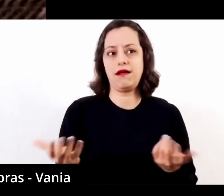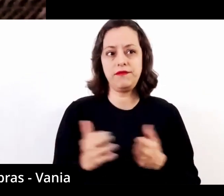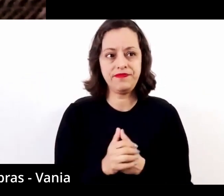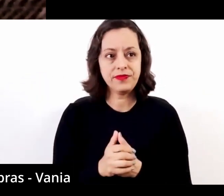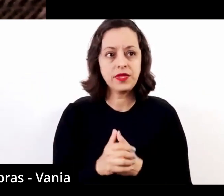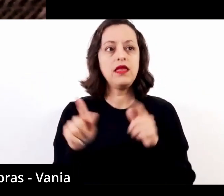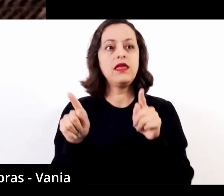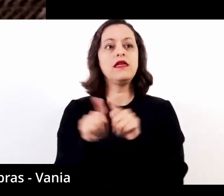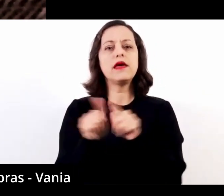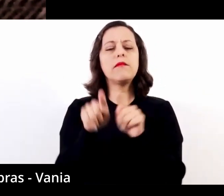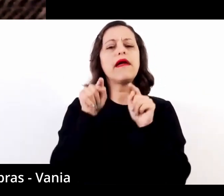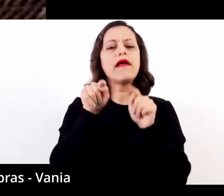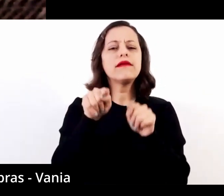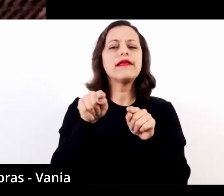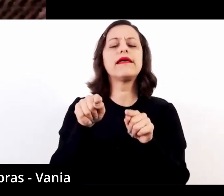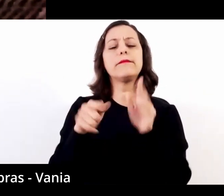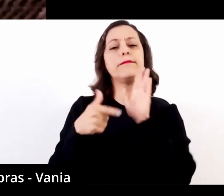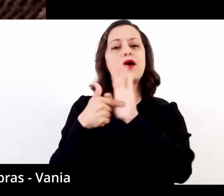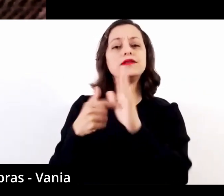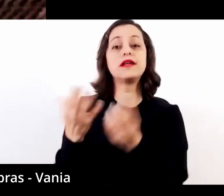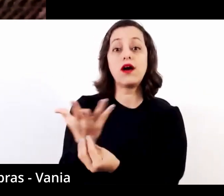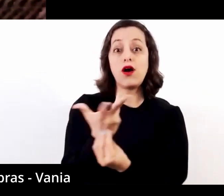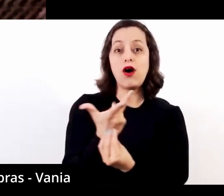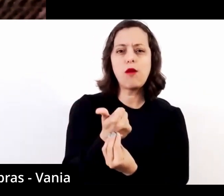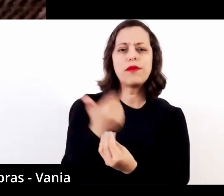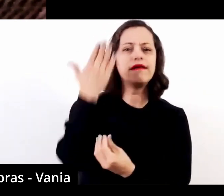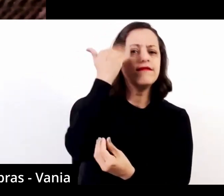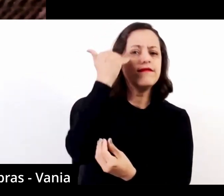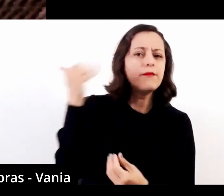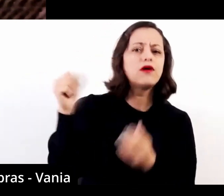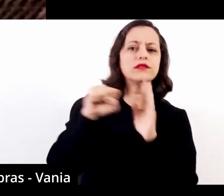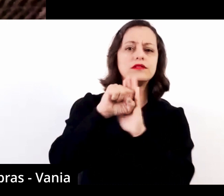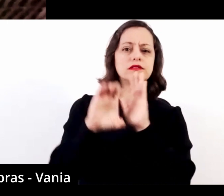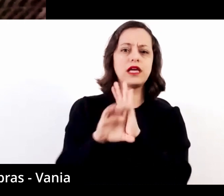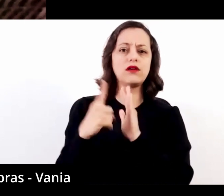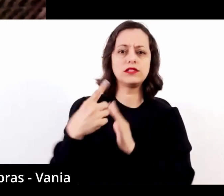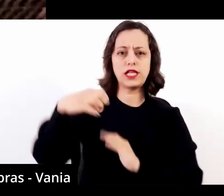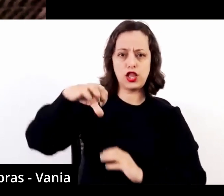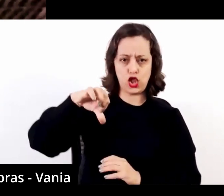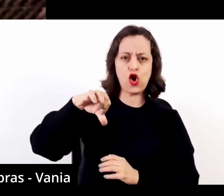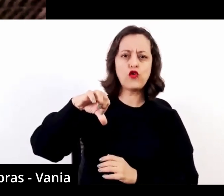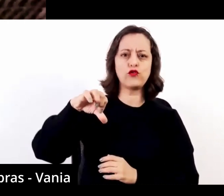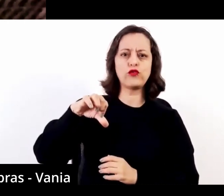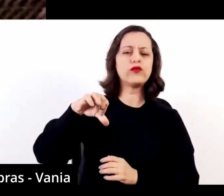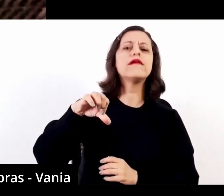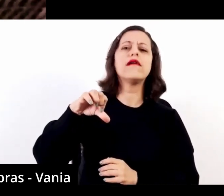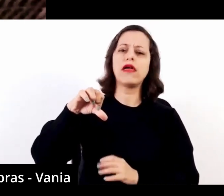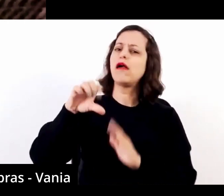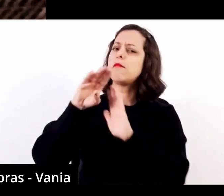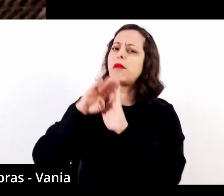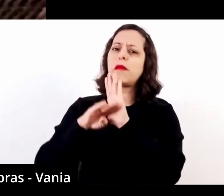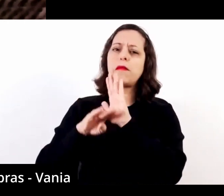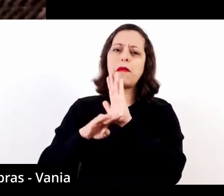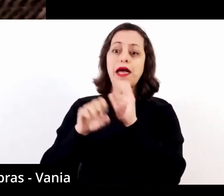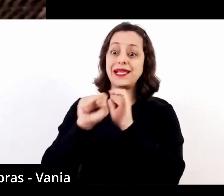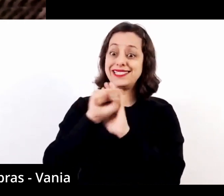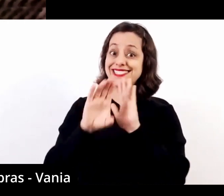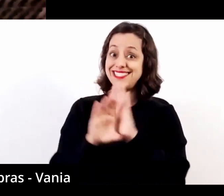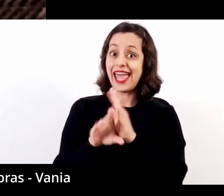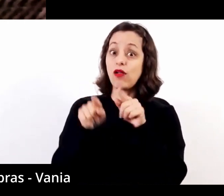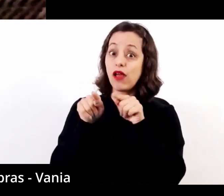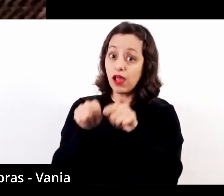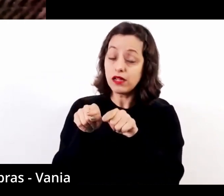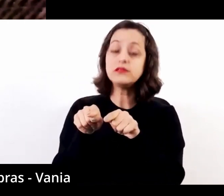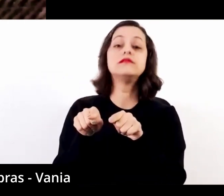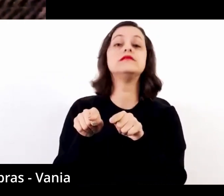do repertório violão do século XIX, uma das obras mais belas do nosso repertório nesse século.